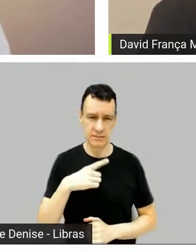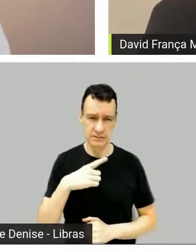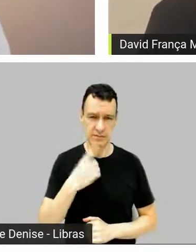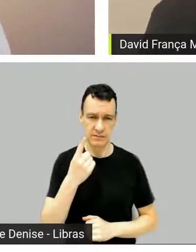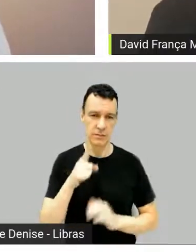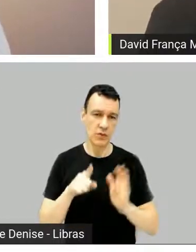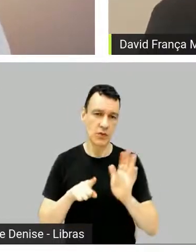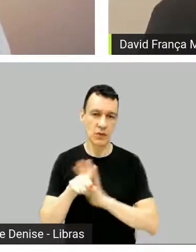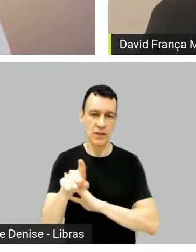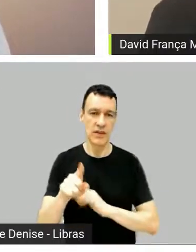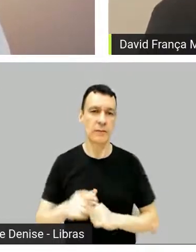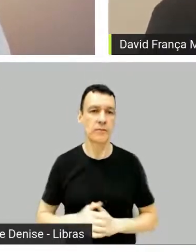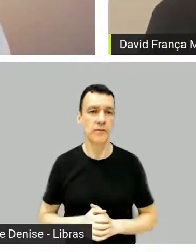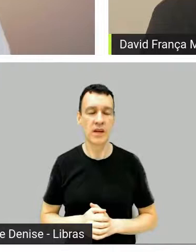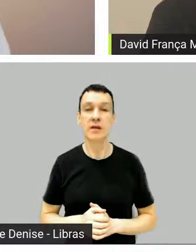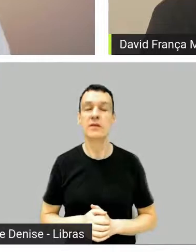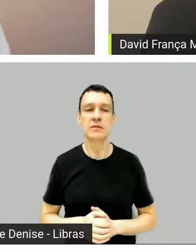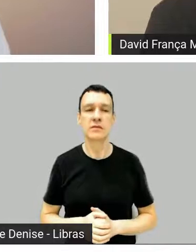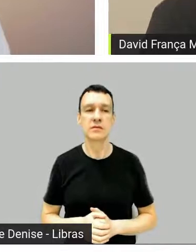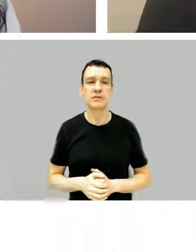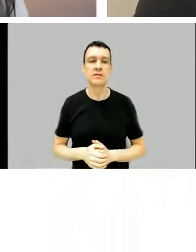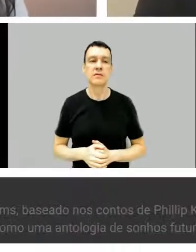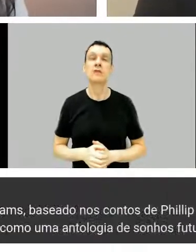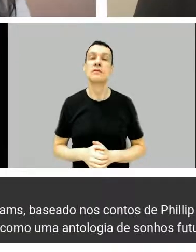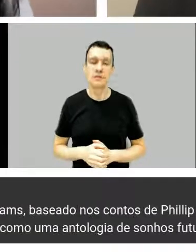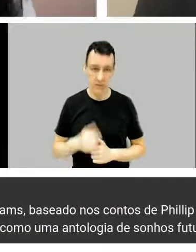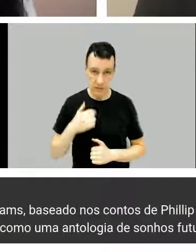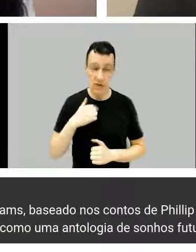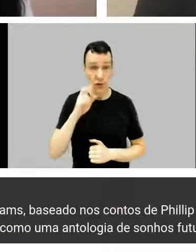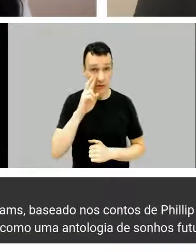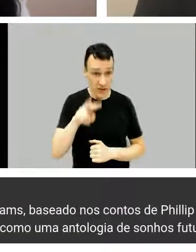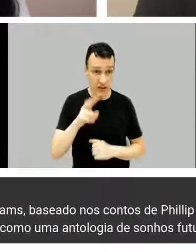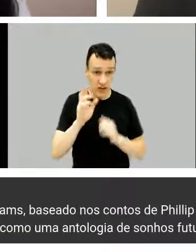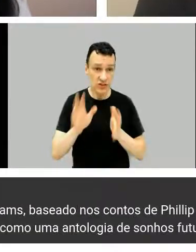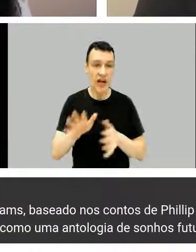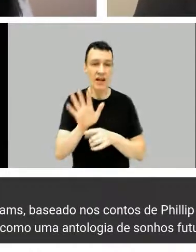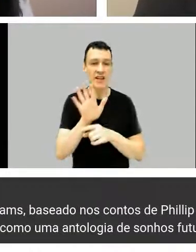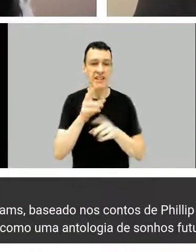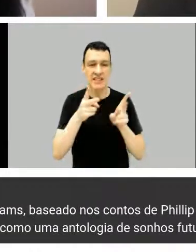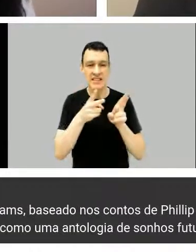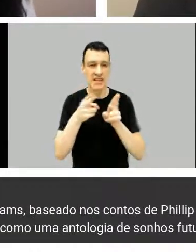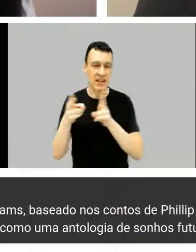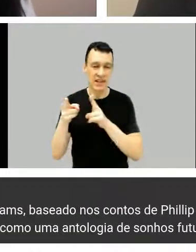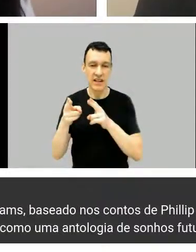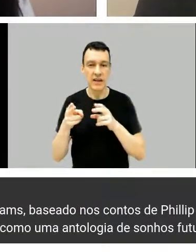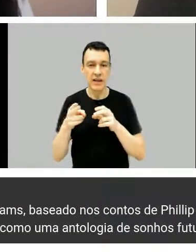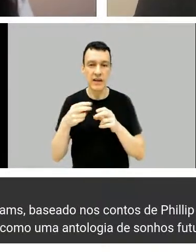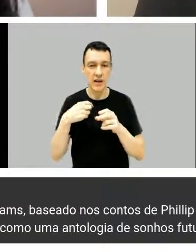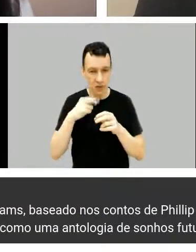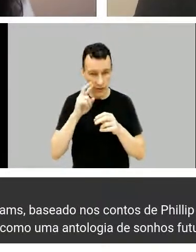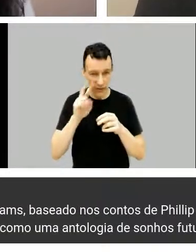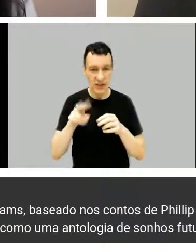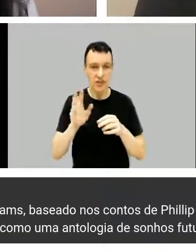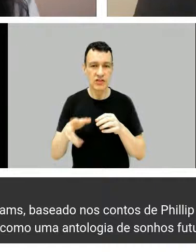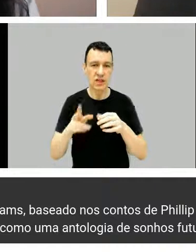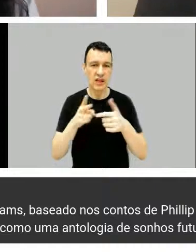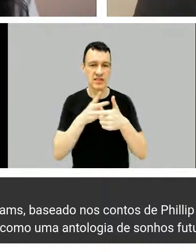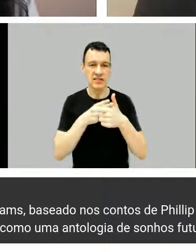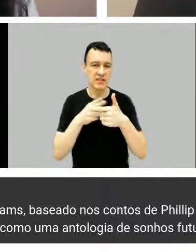falo? Deixa eu ver. Assisti a série Electric Dreams of, não sei, é Fred? É Fred. Como que eu falo?